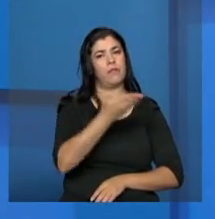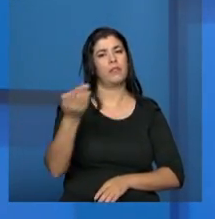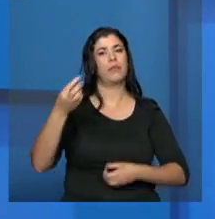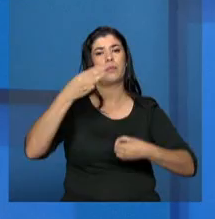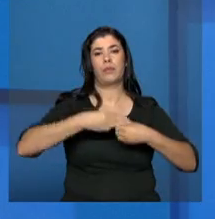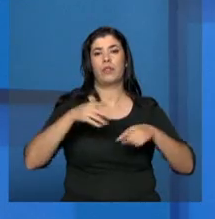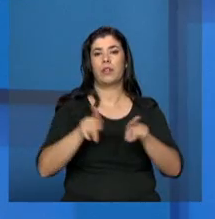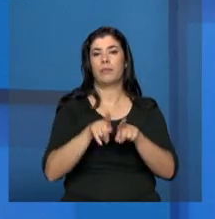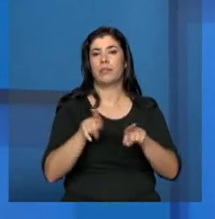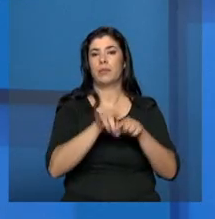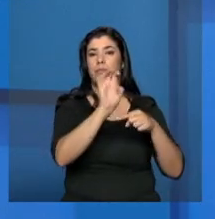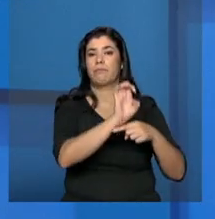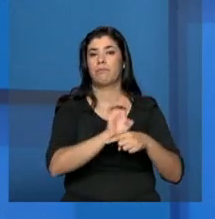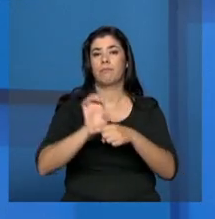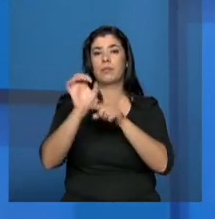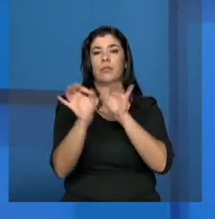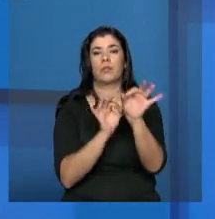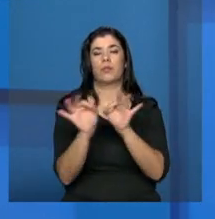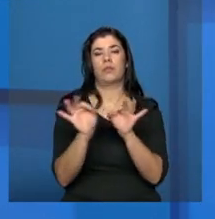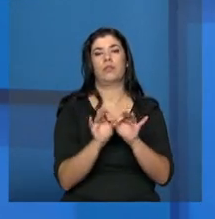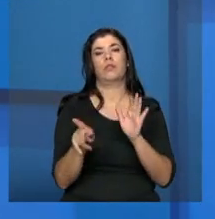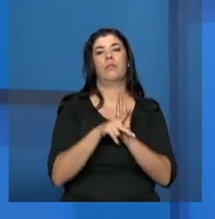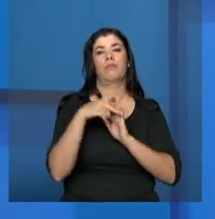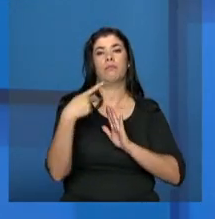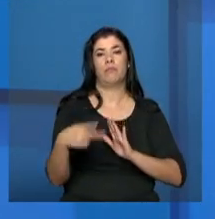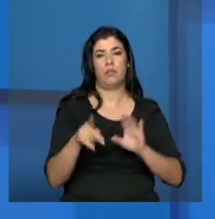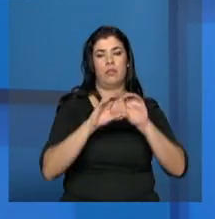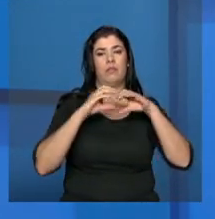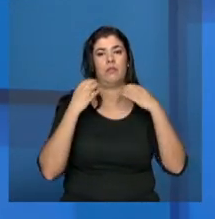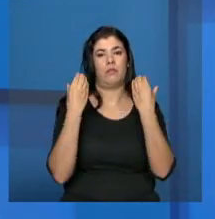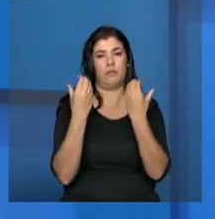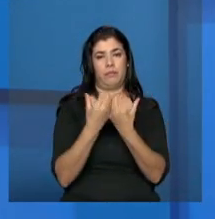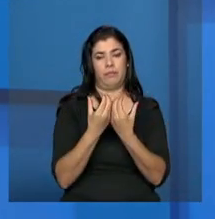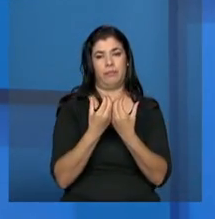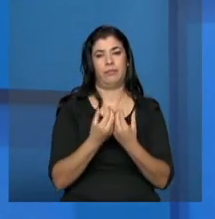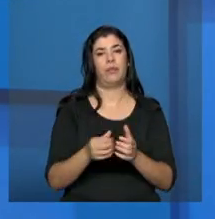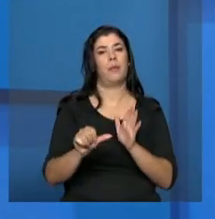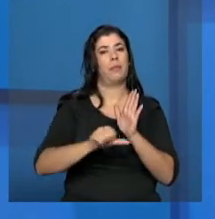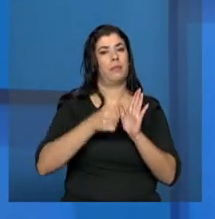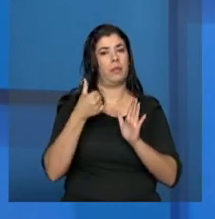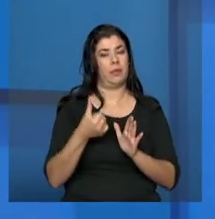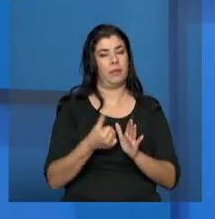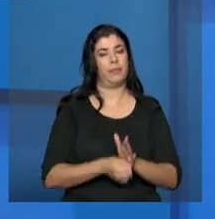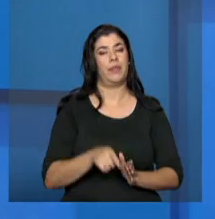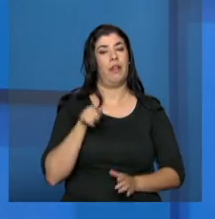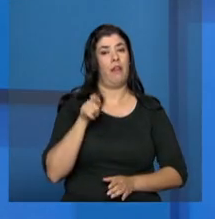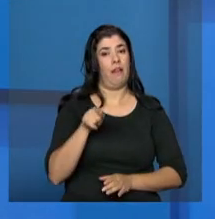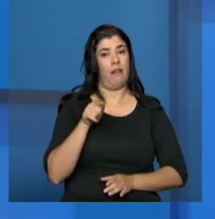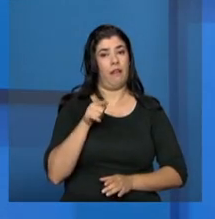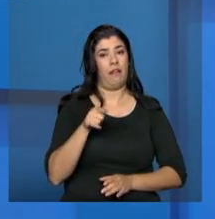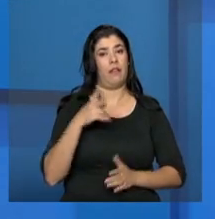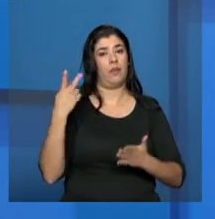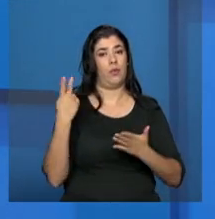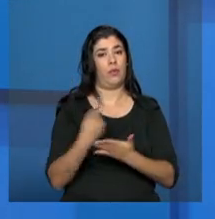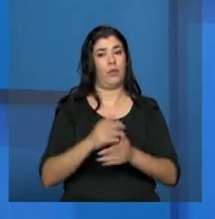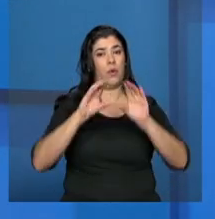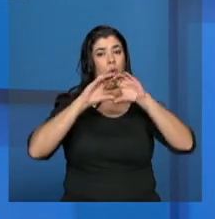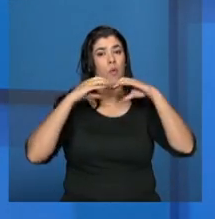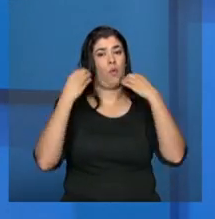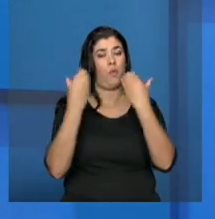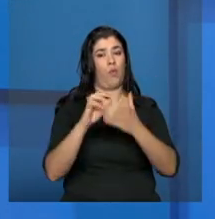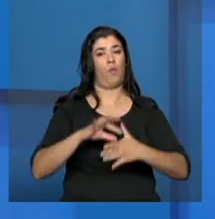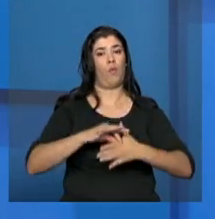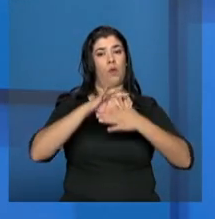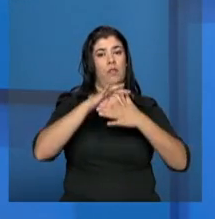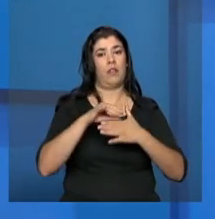e nos estados que estão organizando as conferências. A primeira é que a conferência ela dialogue com o tema e o lema